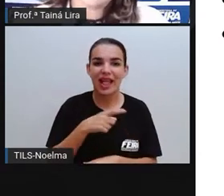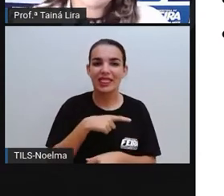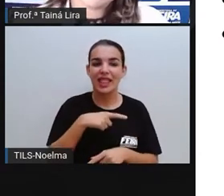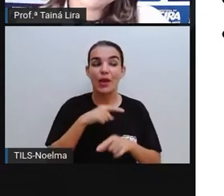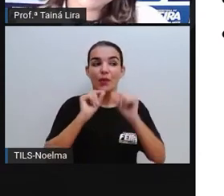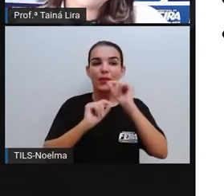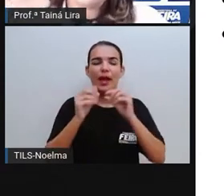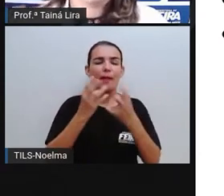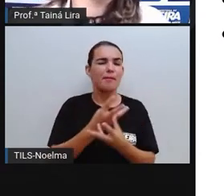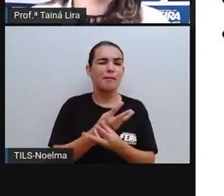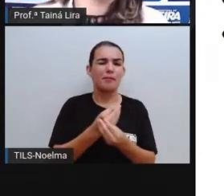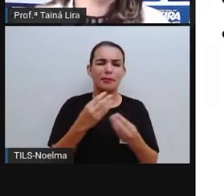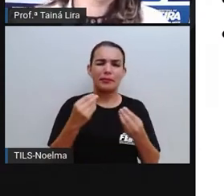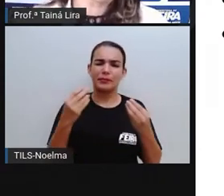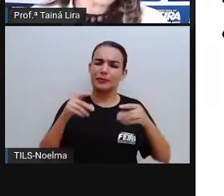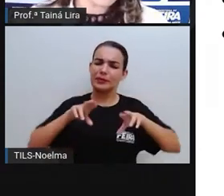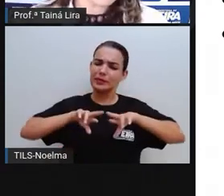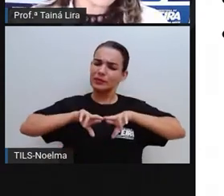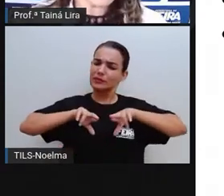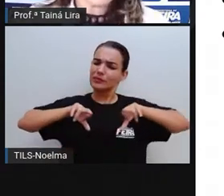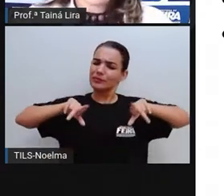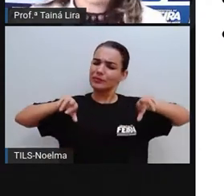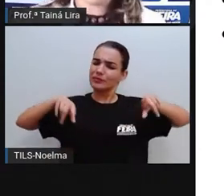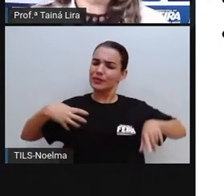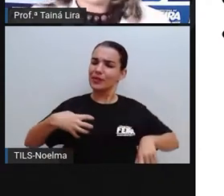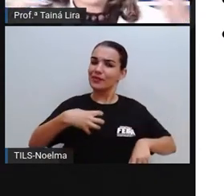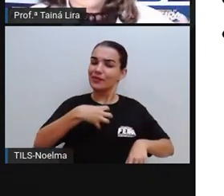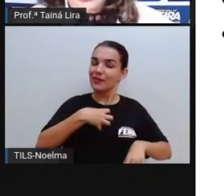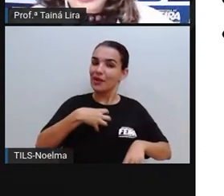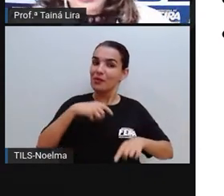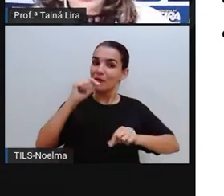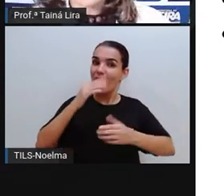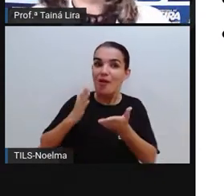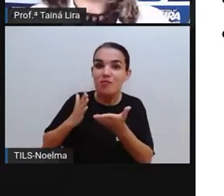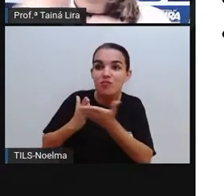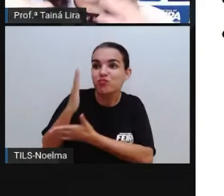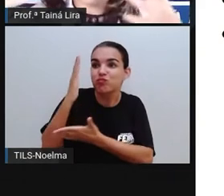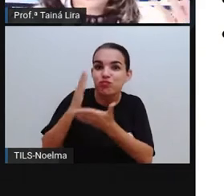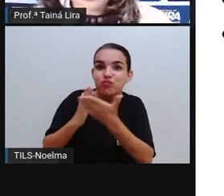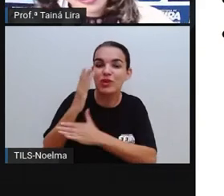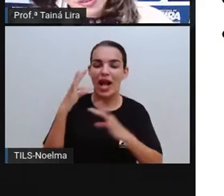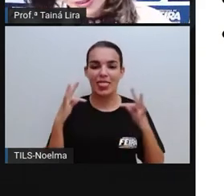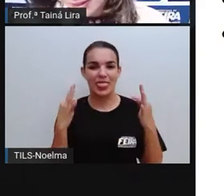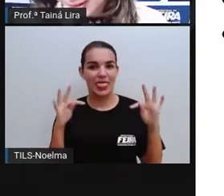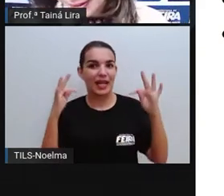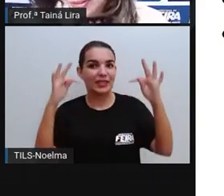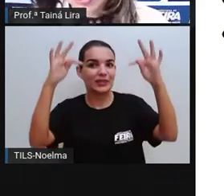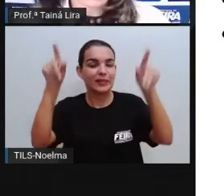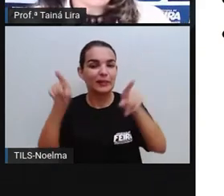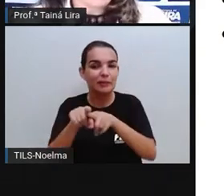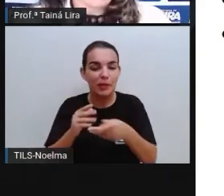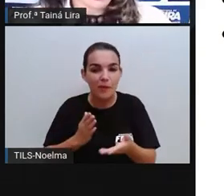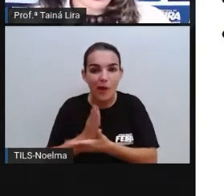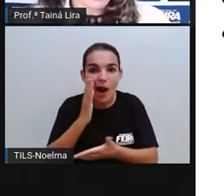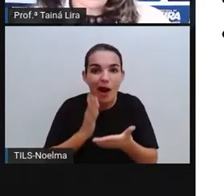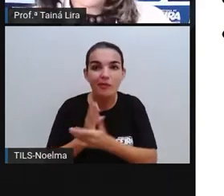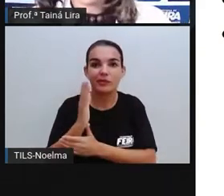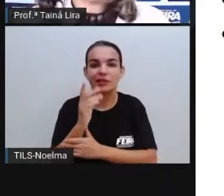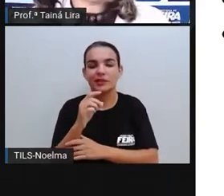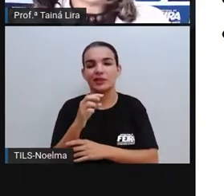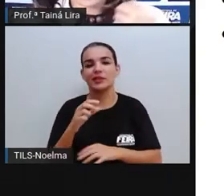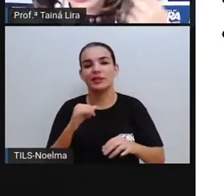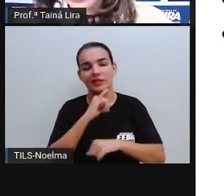maneiras da notícia chegar até nós, né? Com o avanço aí da tecnologia, o avanço da internet, certo?